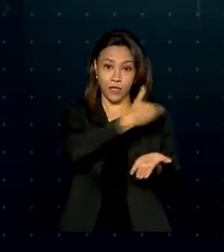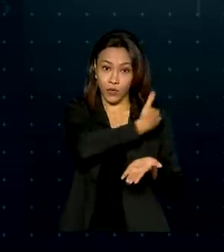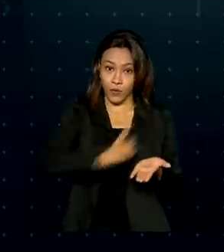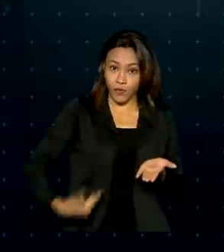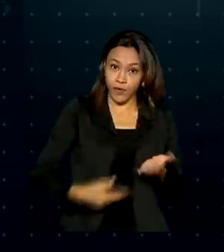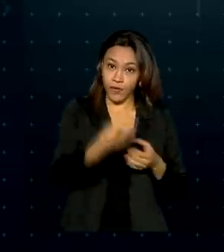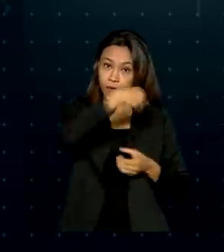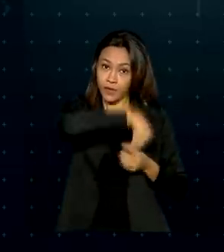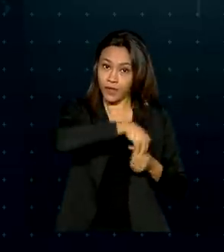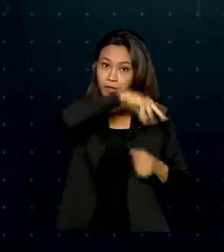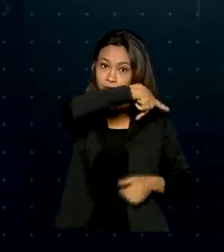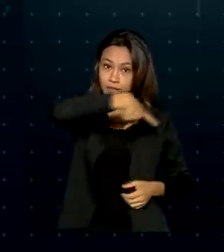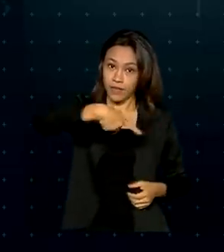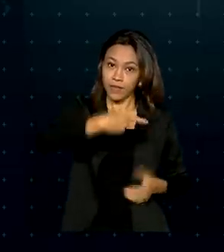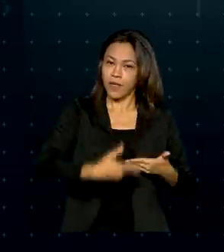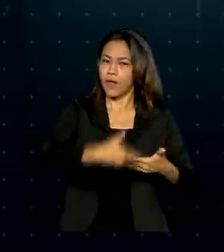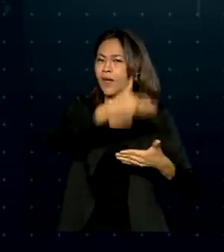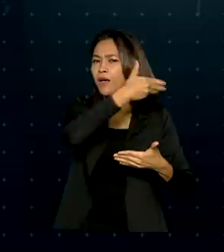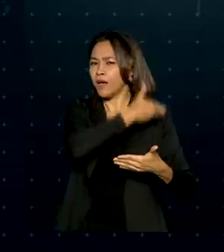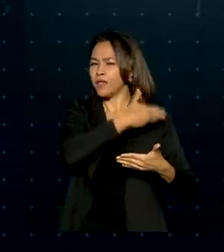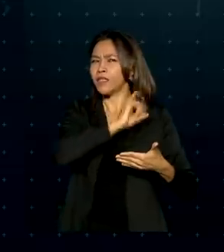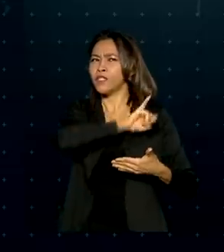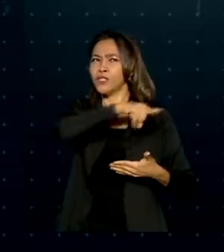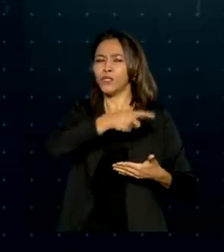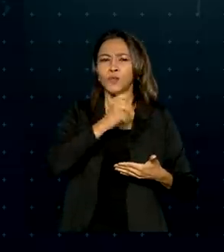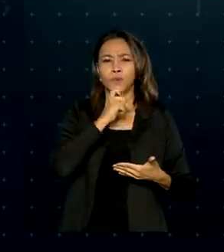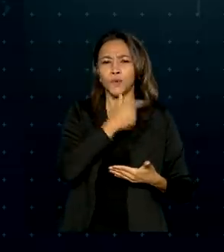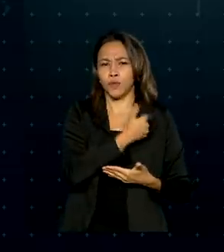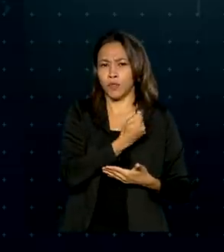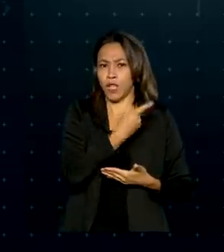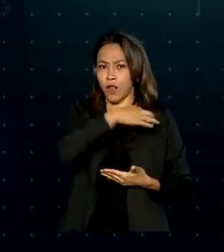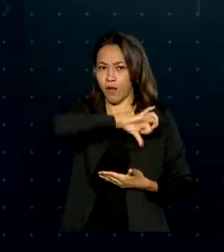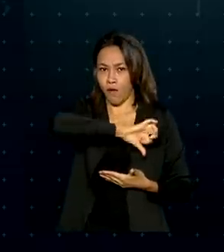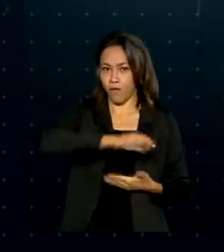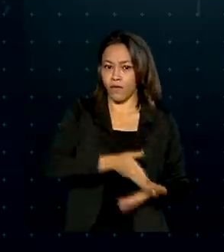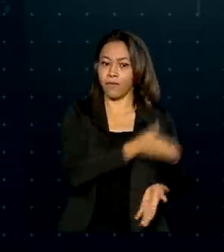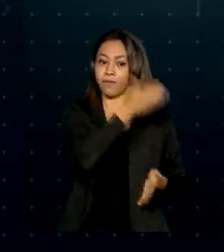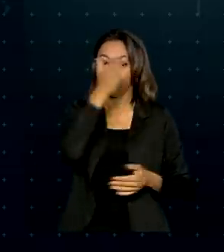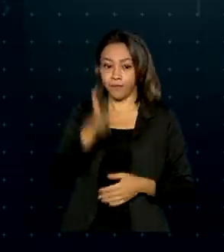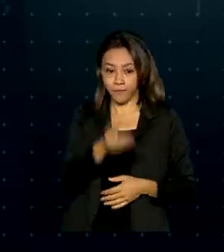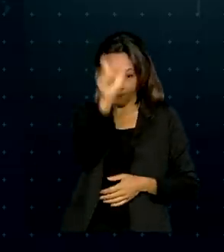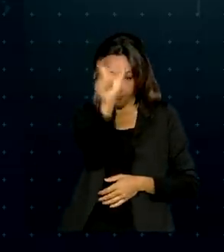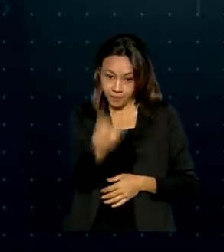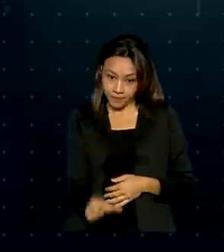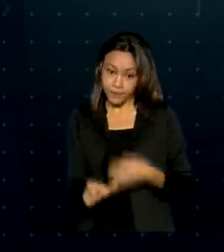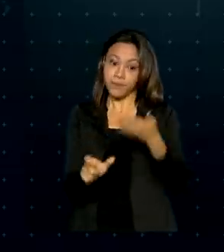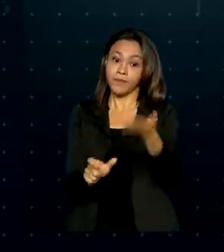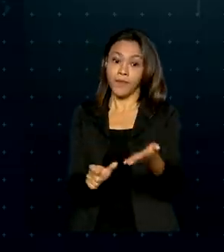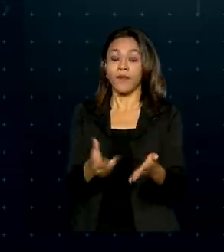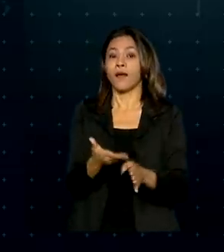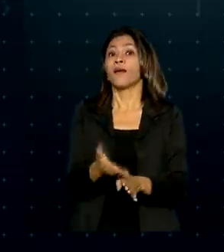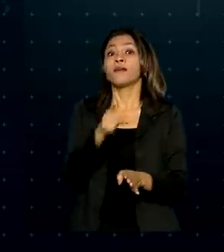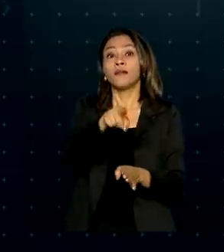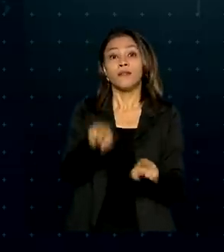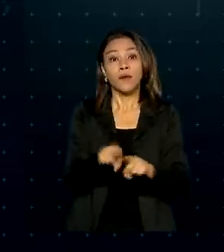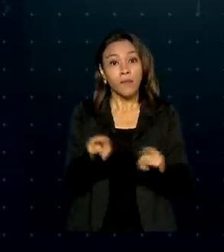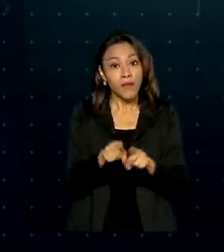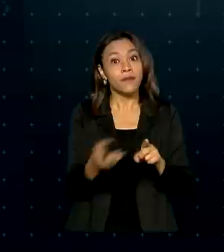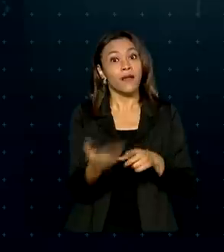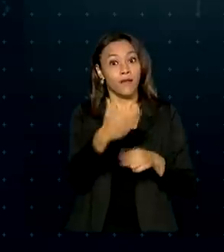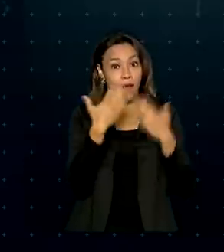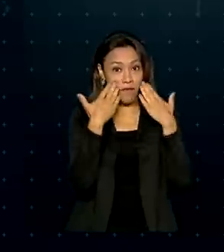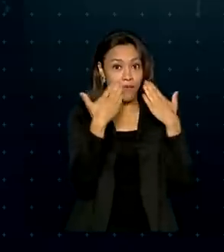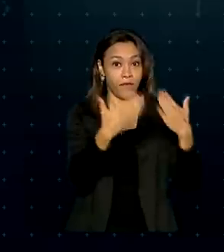República, cargo que ocupava desde julho de 2019. O general Braga Neto, que estava à frente da Casa